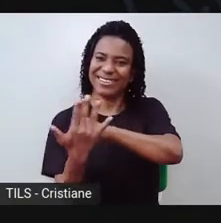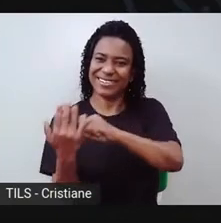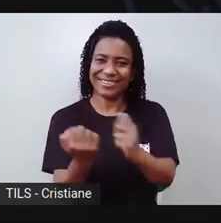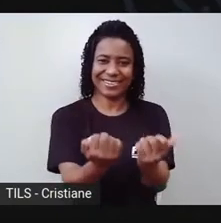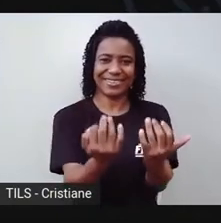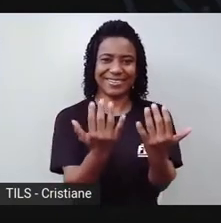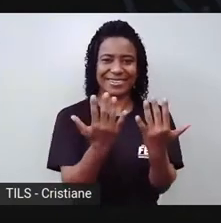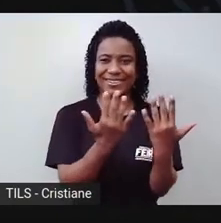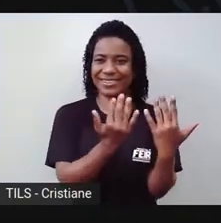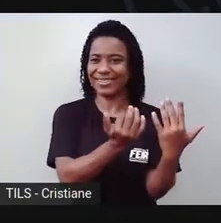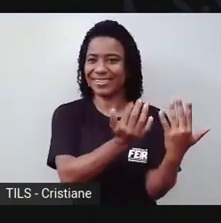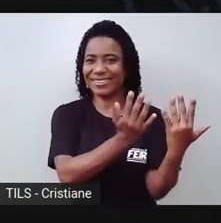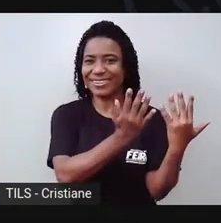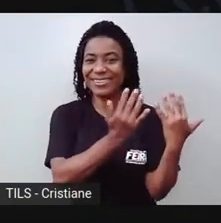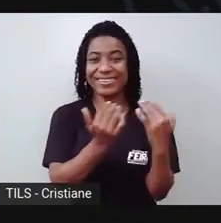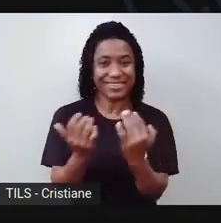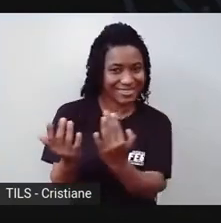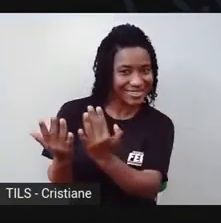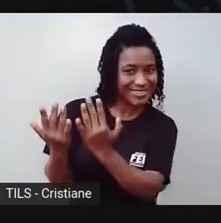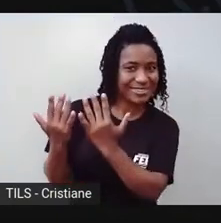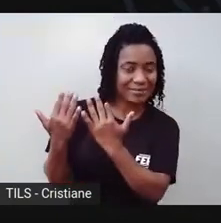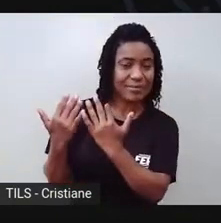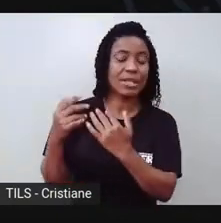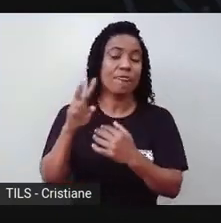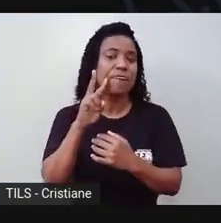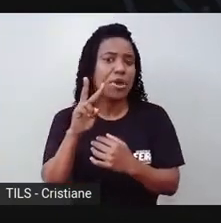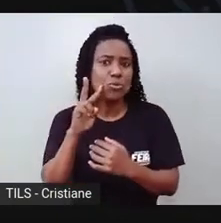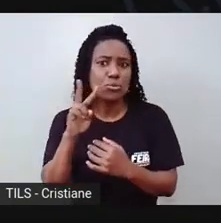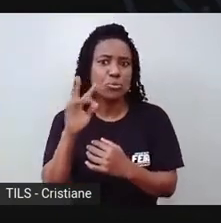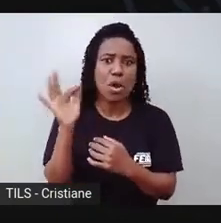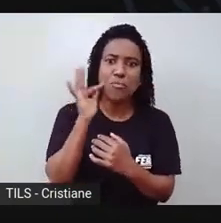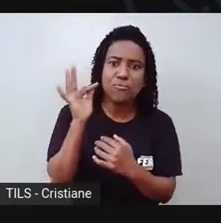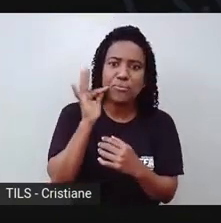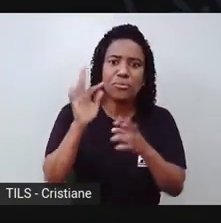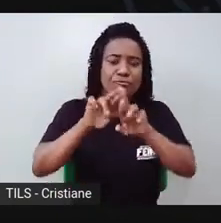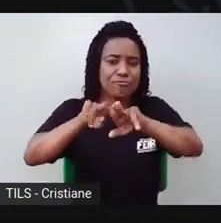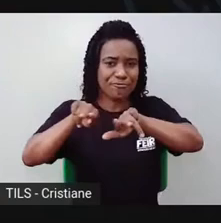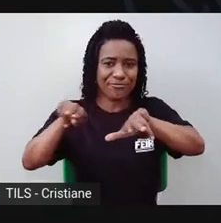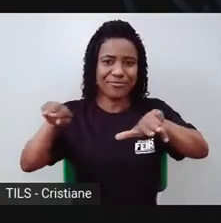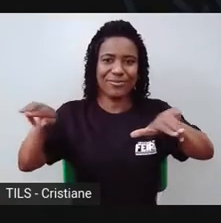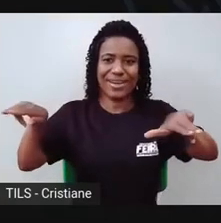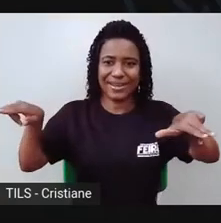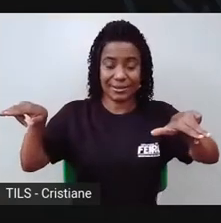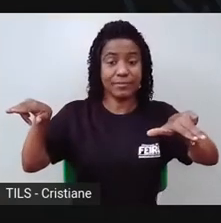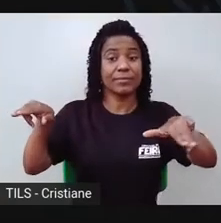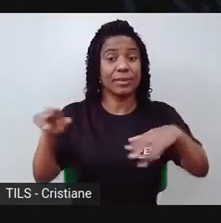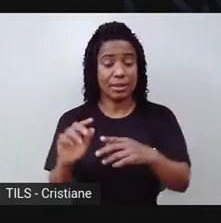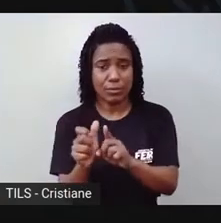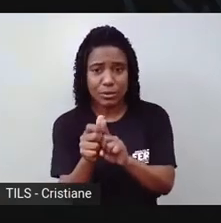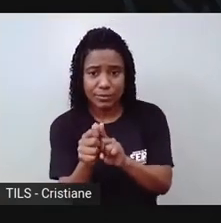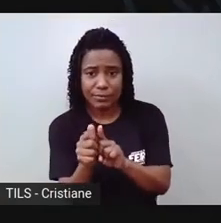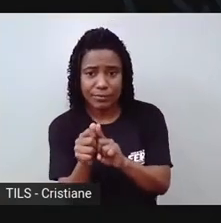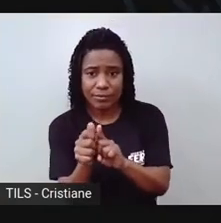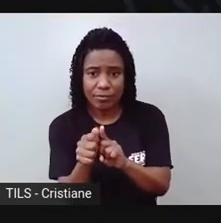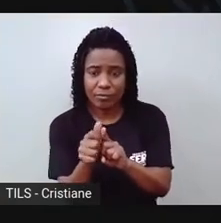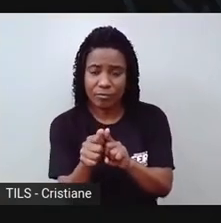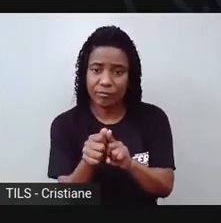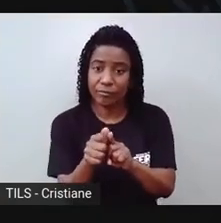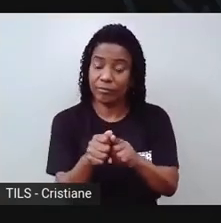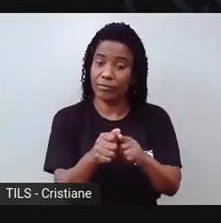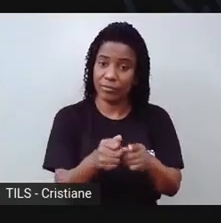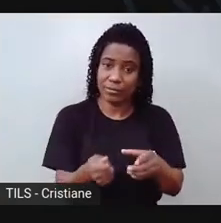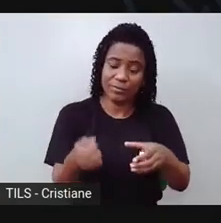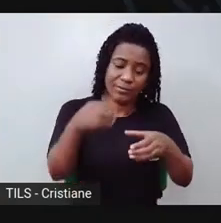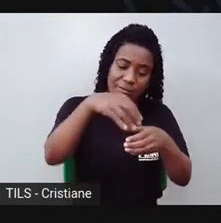pra verdura, né? Legumes. Aí, ele também teria que guardar aquelas sementes. Então, pra armazenar,